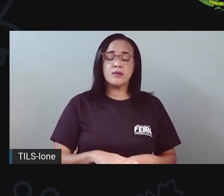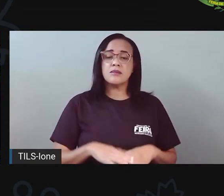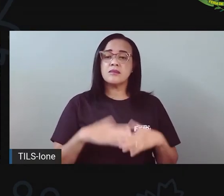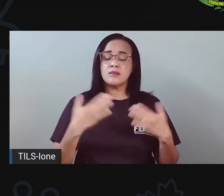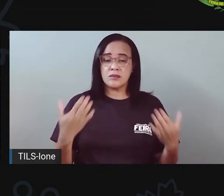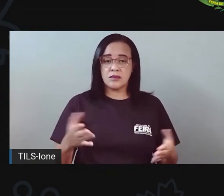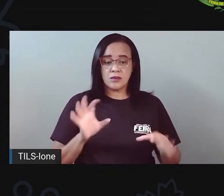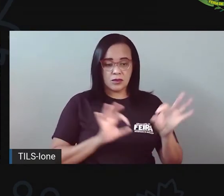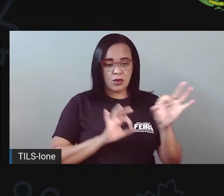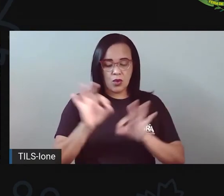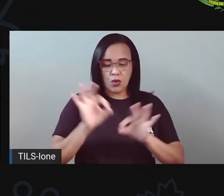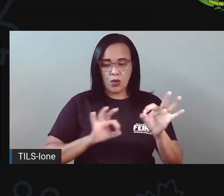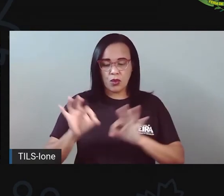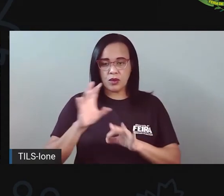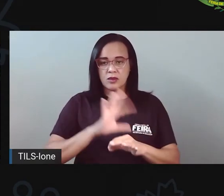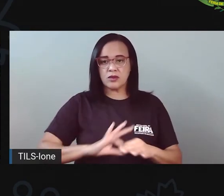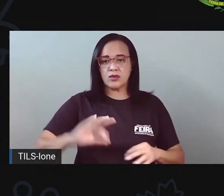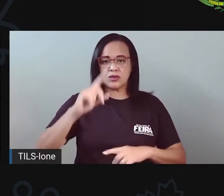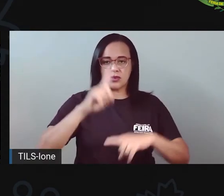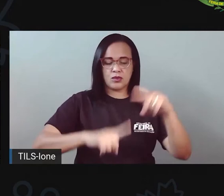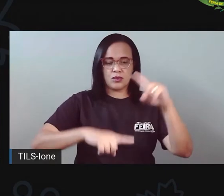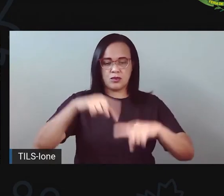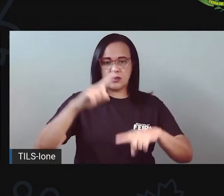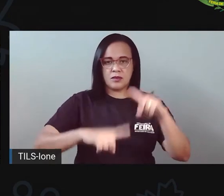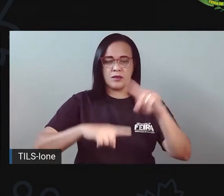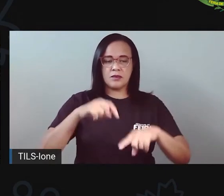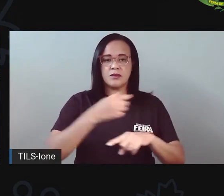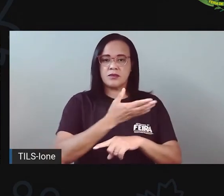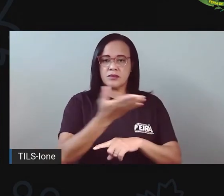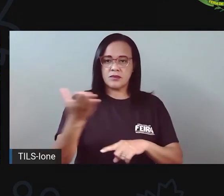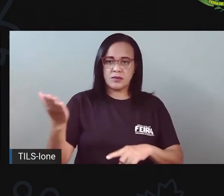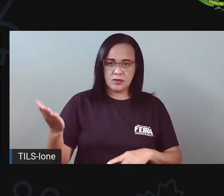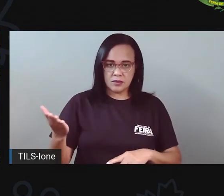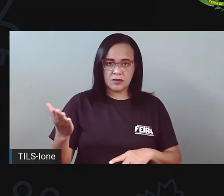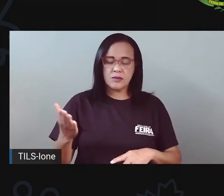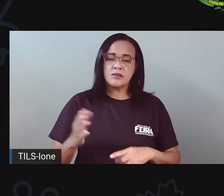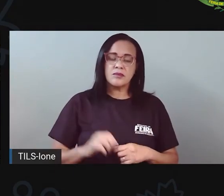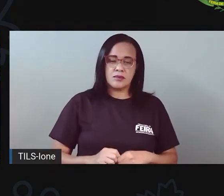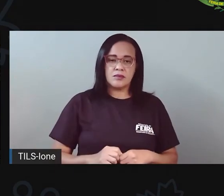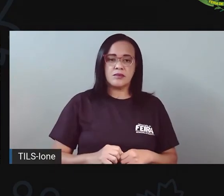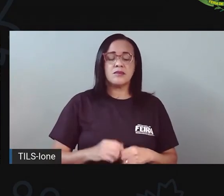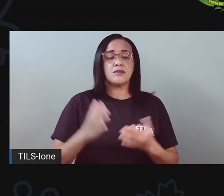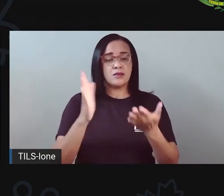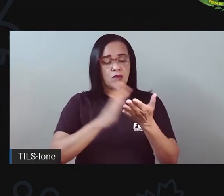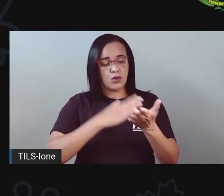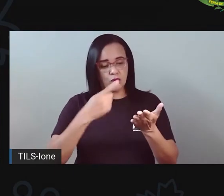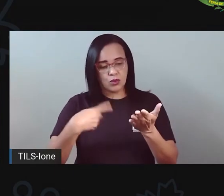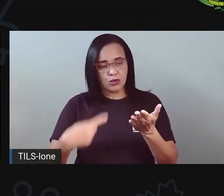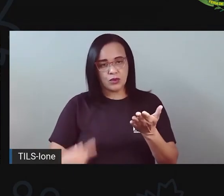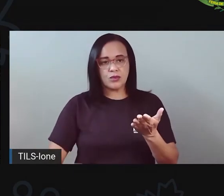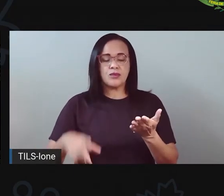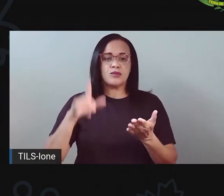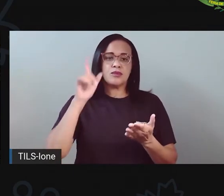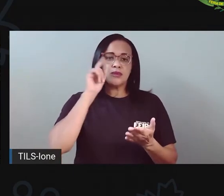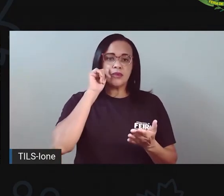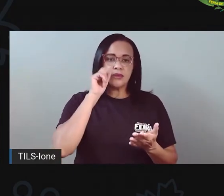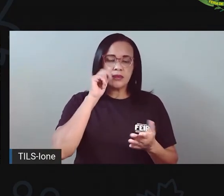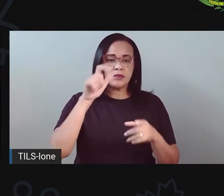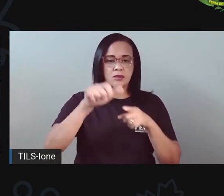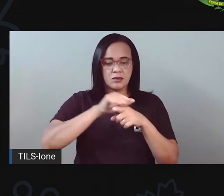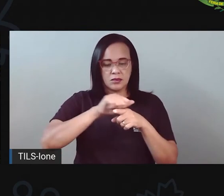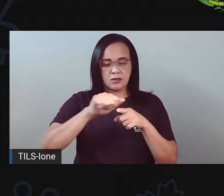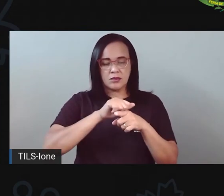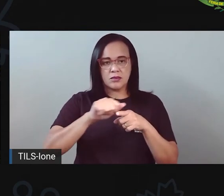organizaram todo o material de vocês? Já, ó, colocaram o caderninho aí, o lápis, a borracha, já fizeram com uma